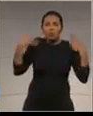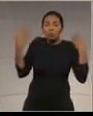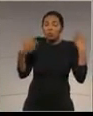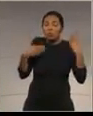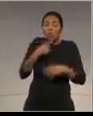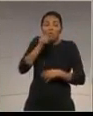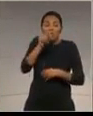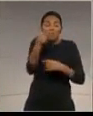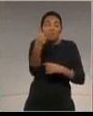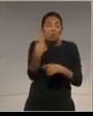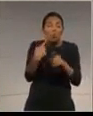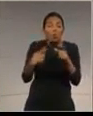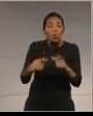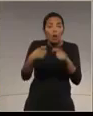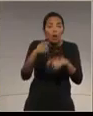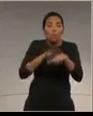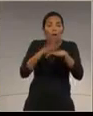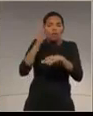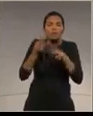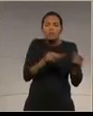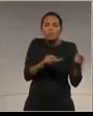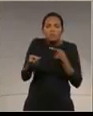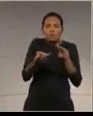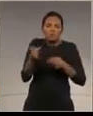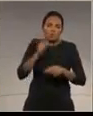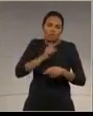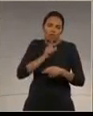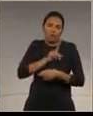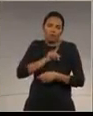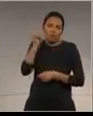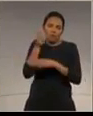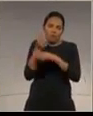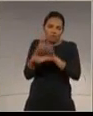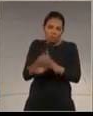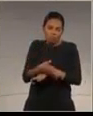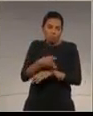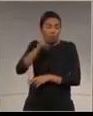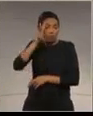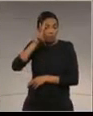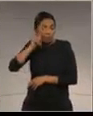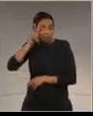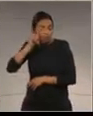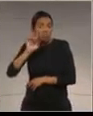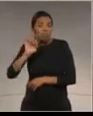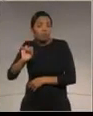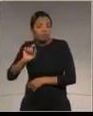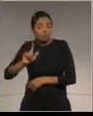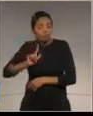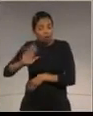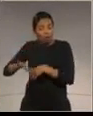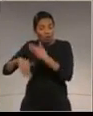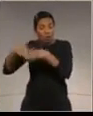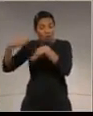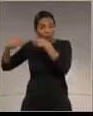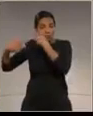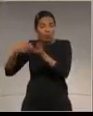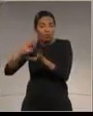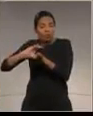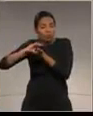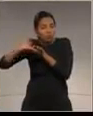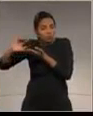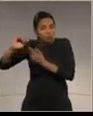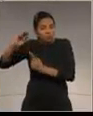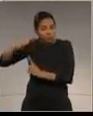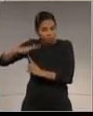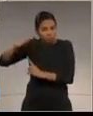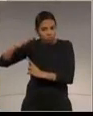visitado do Brasil. Lembro, senhores, apenas, que tenha em mãos a evolução do orçamento do Estado do Paraná, deputado Ussembac,